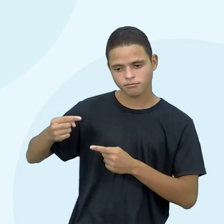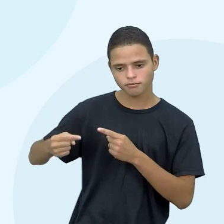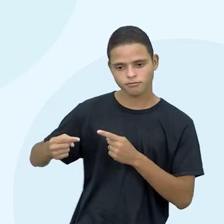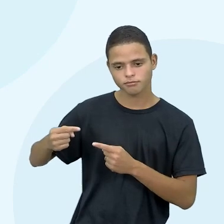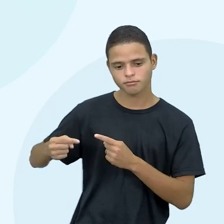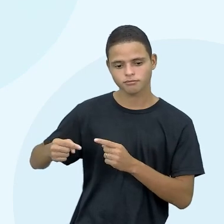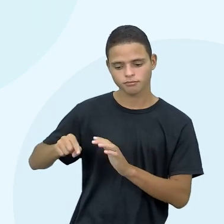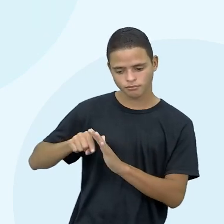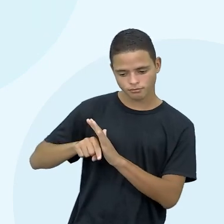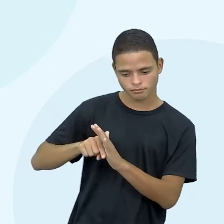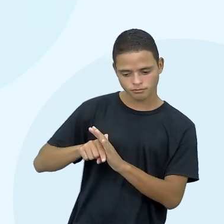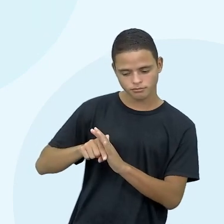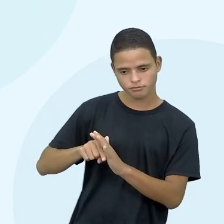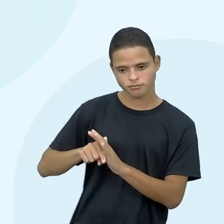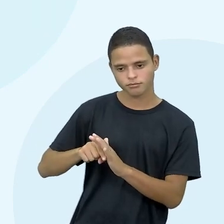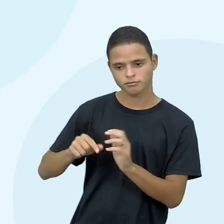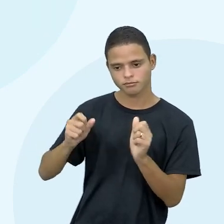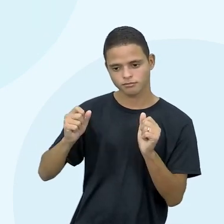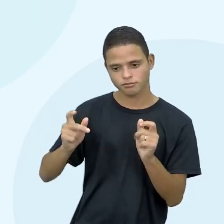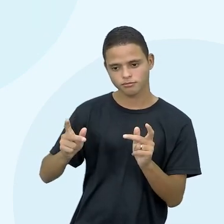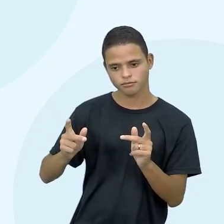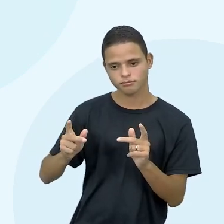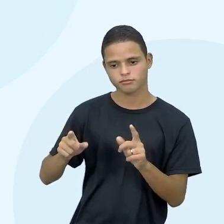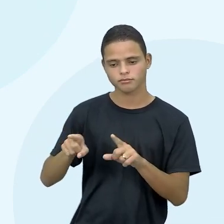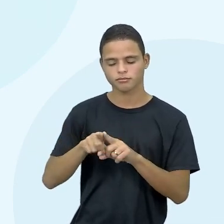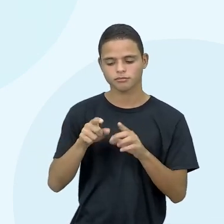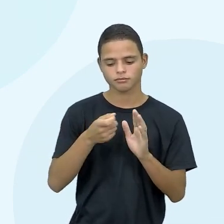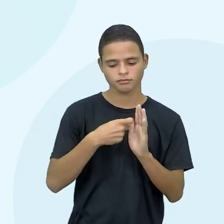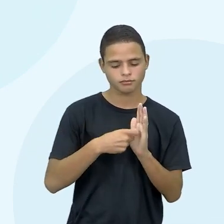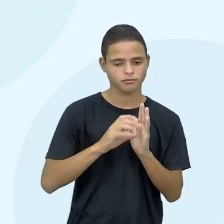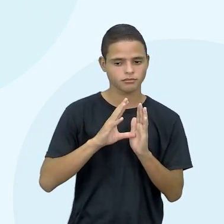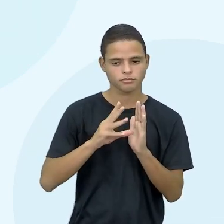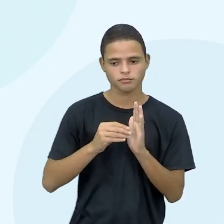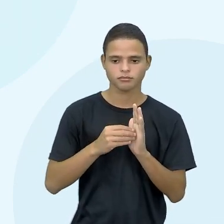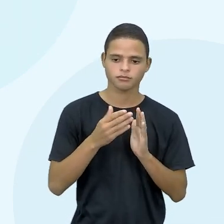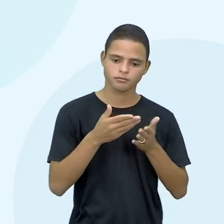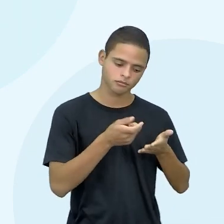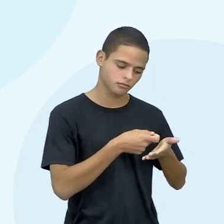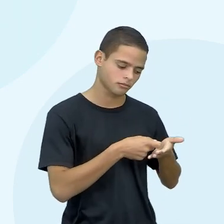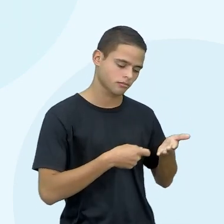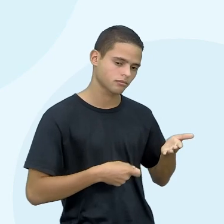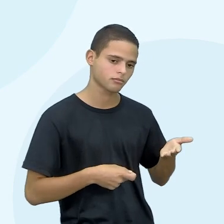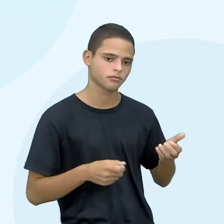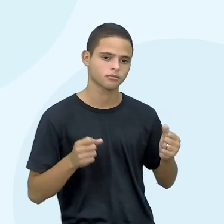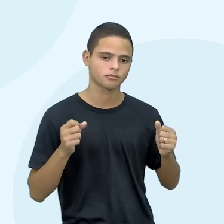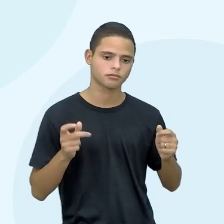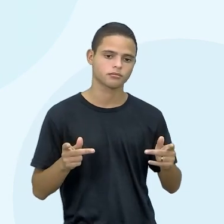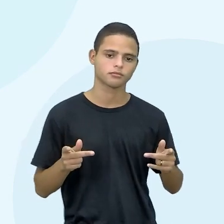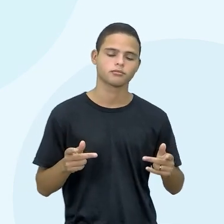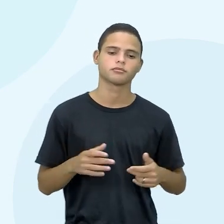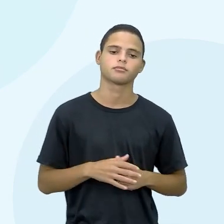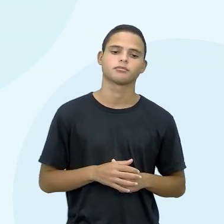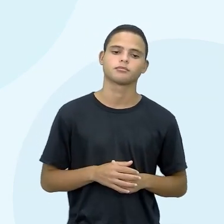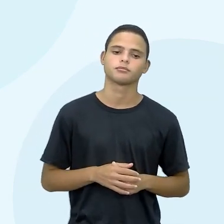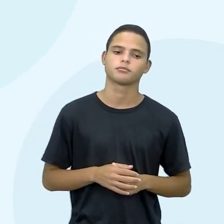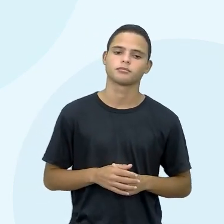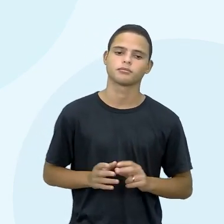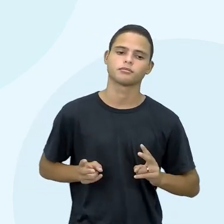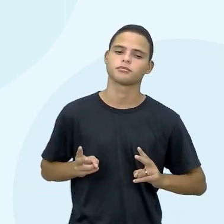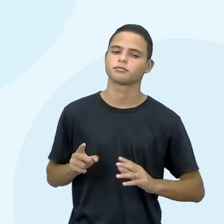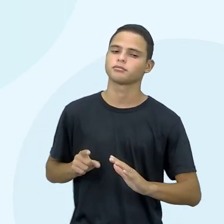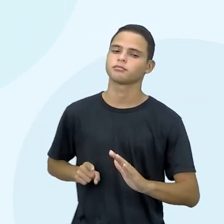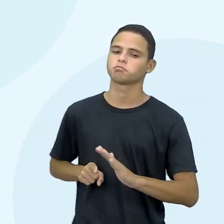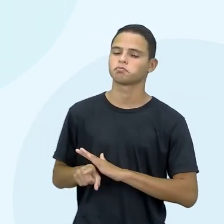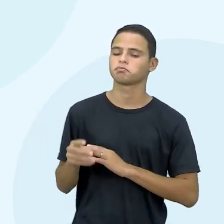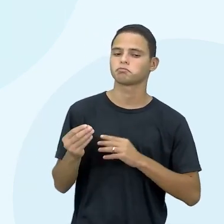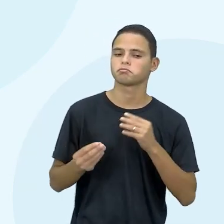discutirem e pesquisarem e, claro, anotarem tudo aí no diário de bordo de vocês. Então, aí, segue a nossa pergunta,